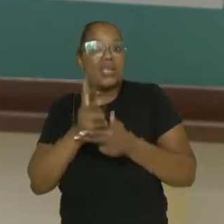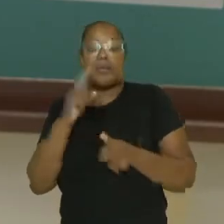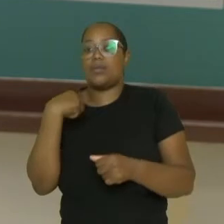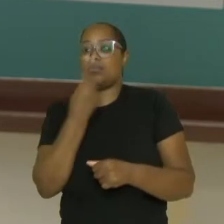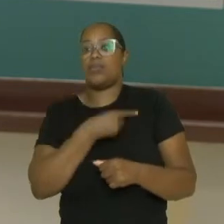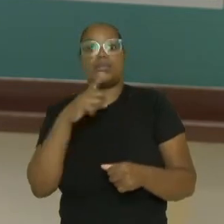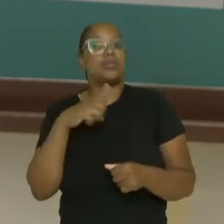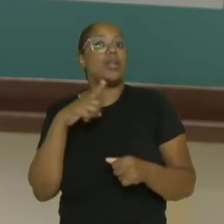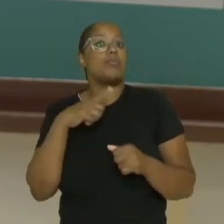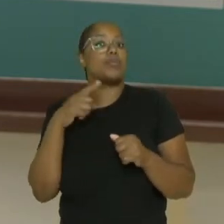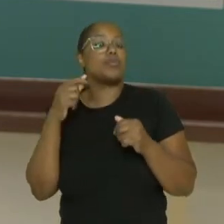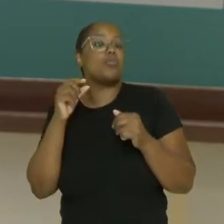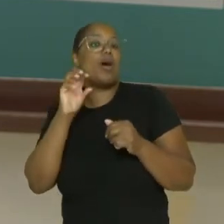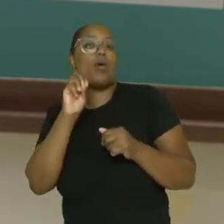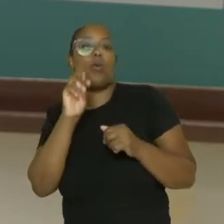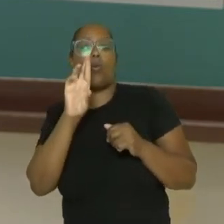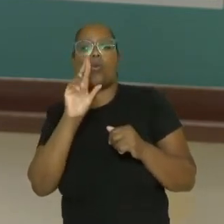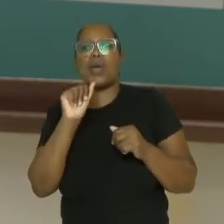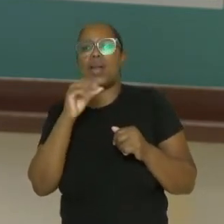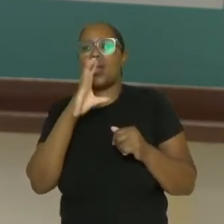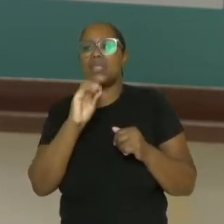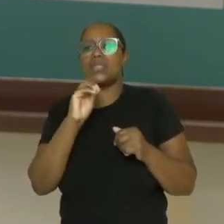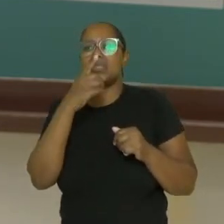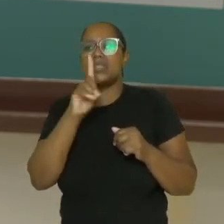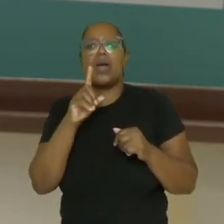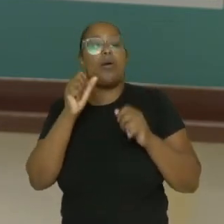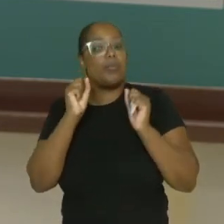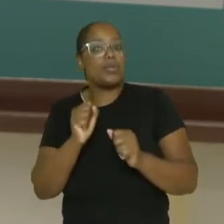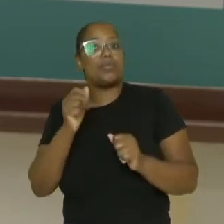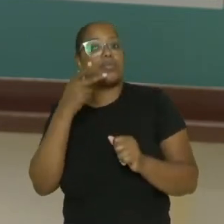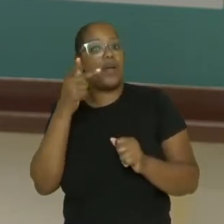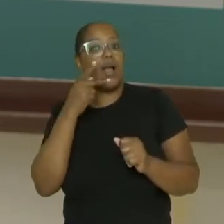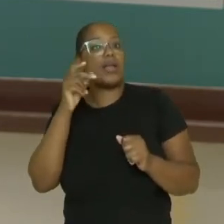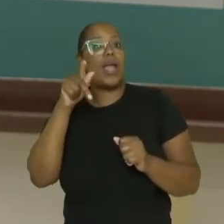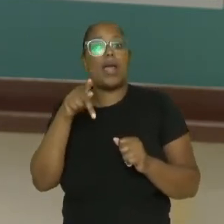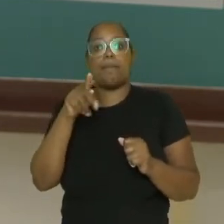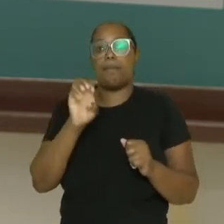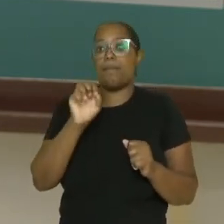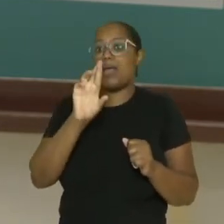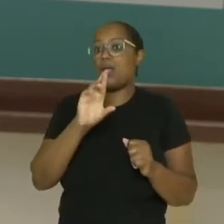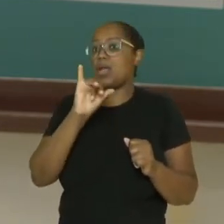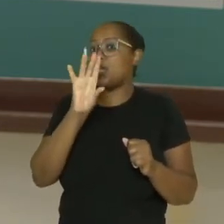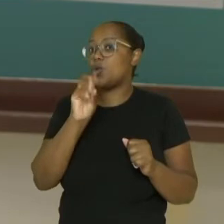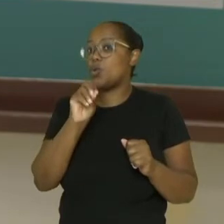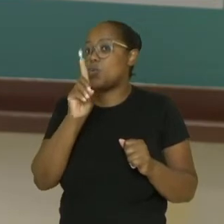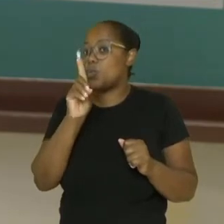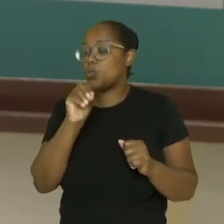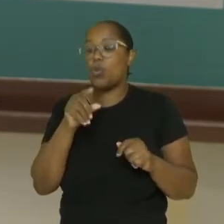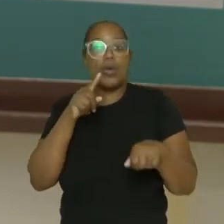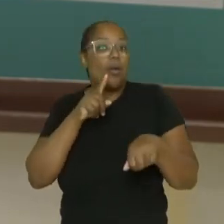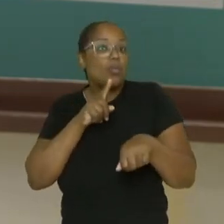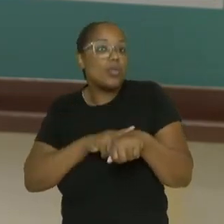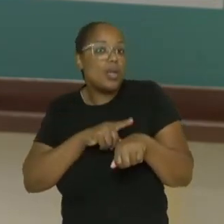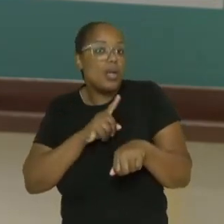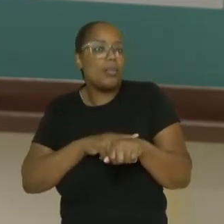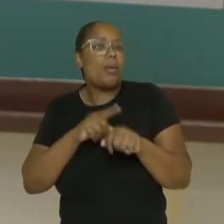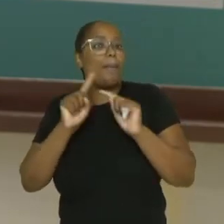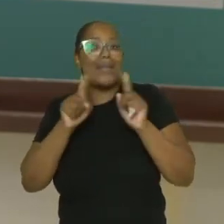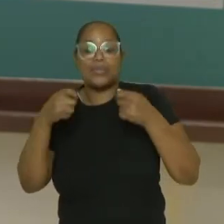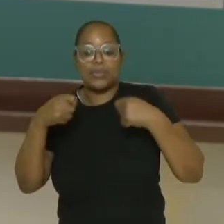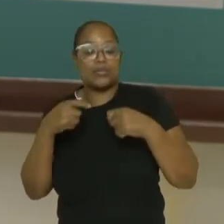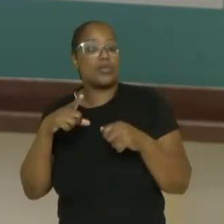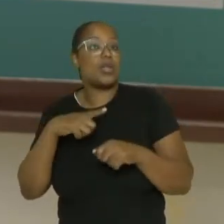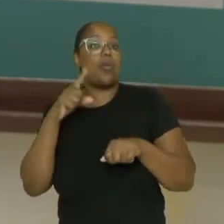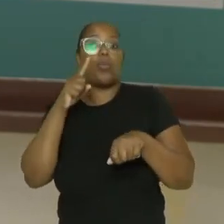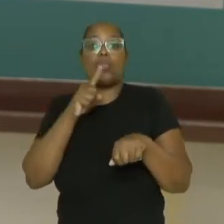né? Nós podemos chamar de período. Para ser período, a regra diz que eu preciso ter pelo menos uma oração.